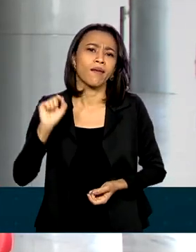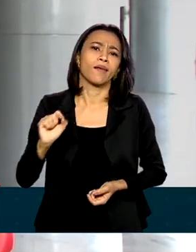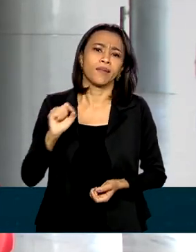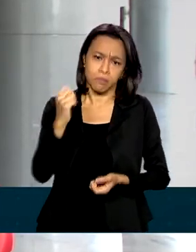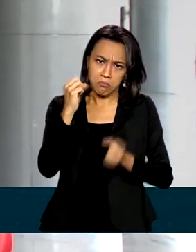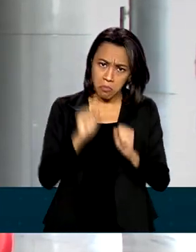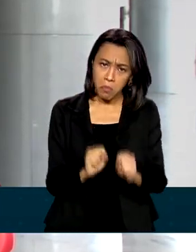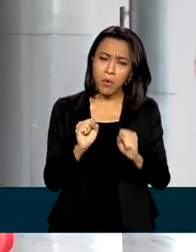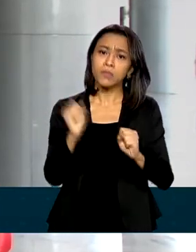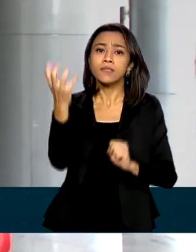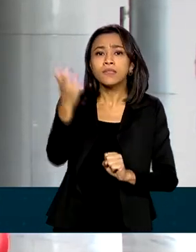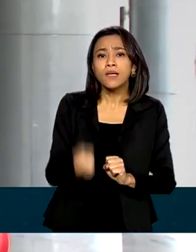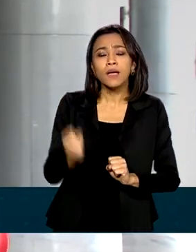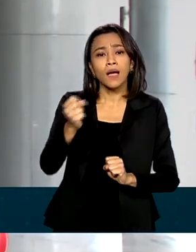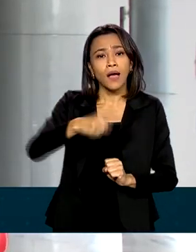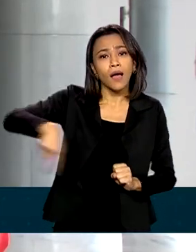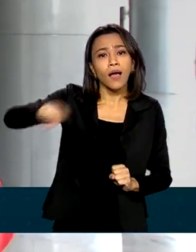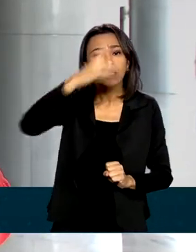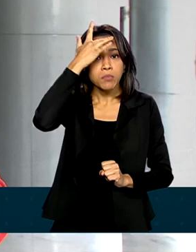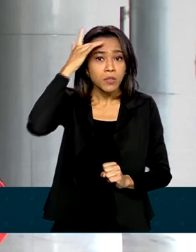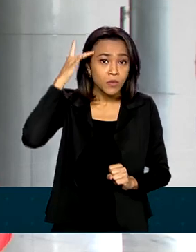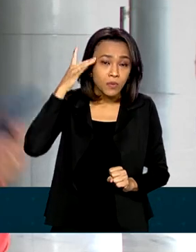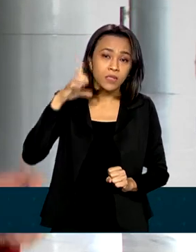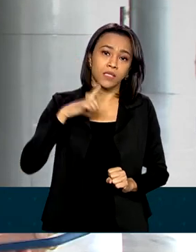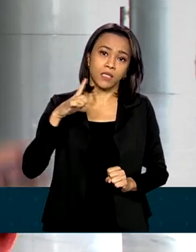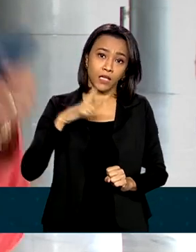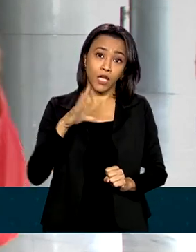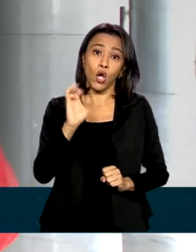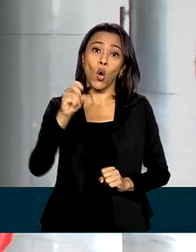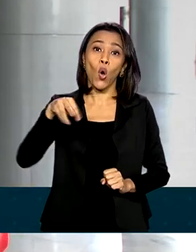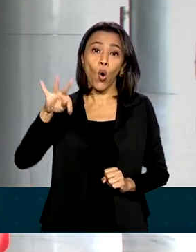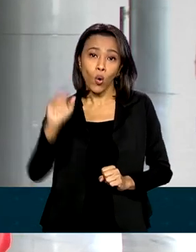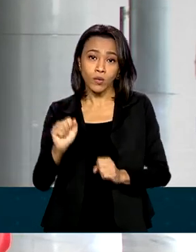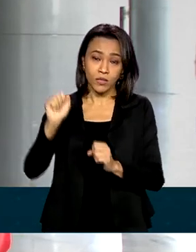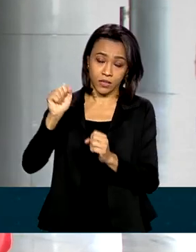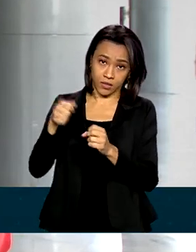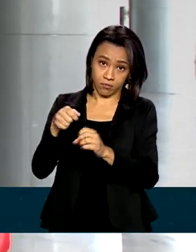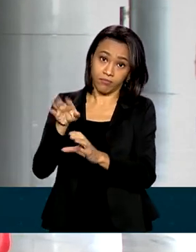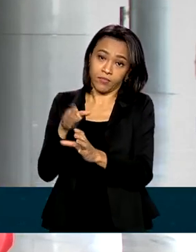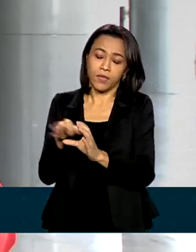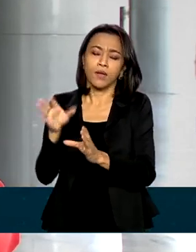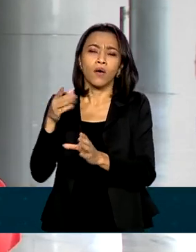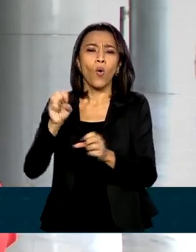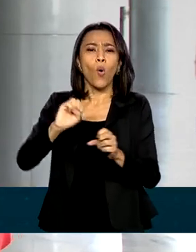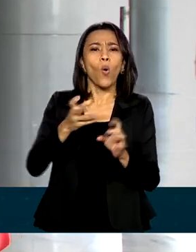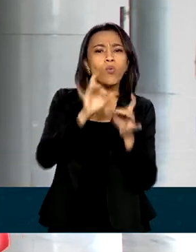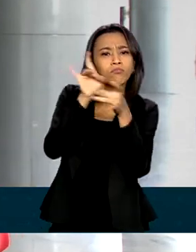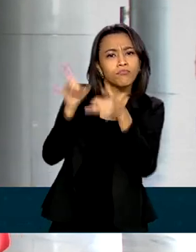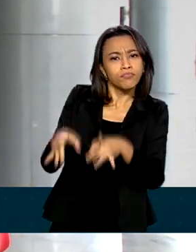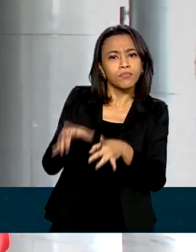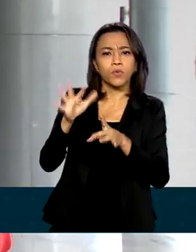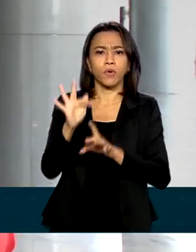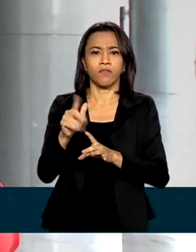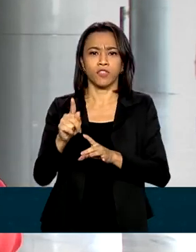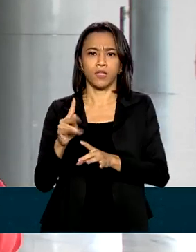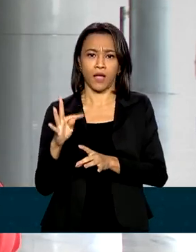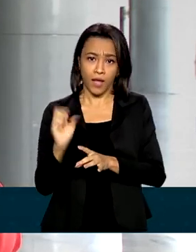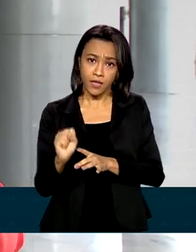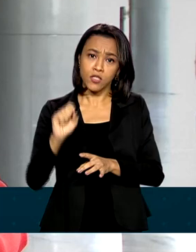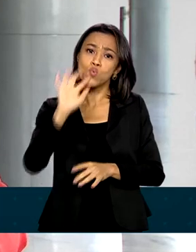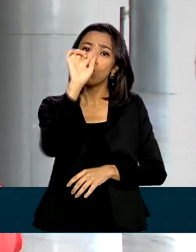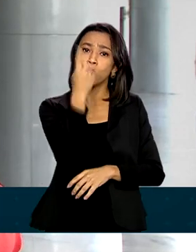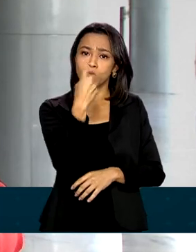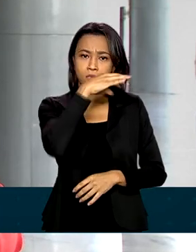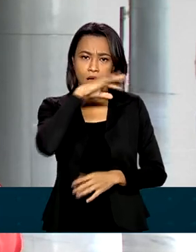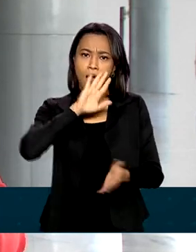valores do FGTS, todos os trabalhadores que têm contas ativas ou inativas do FGTS, eles podem sacar um valor de um salário